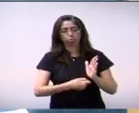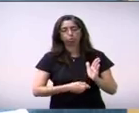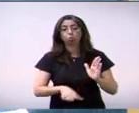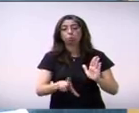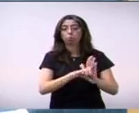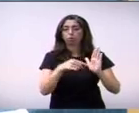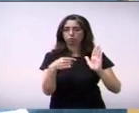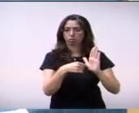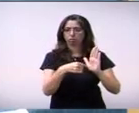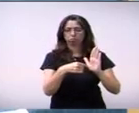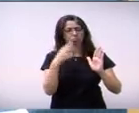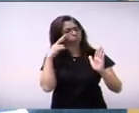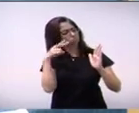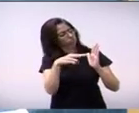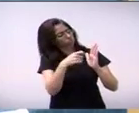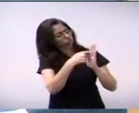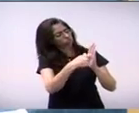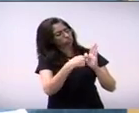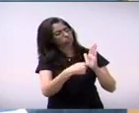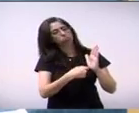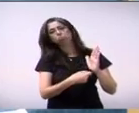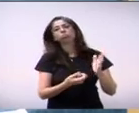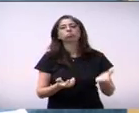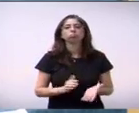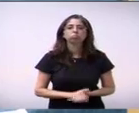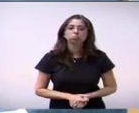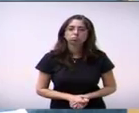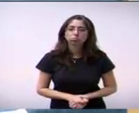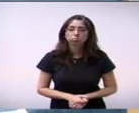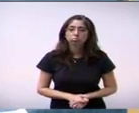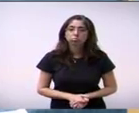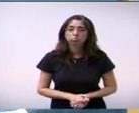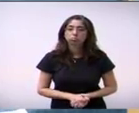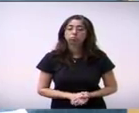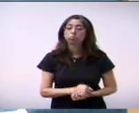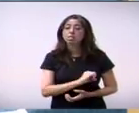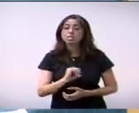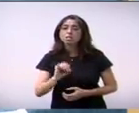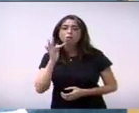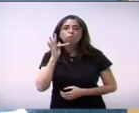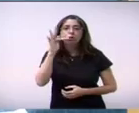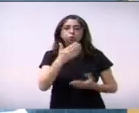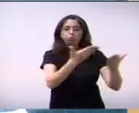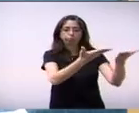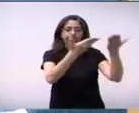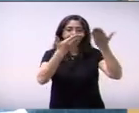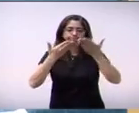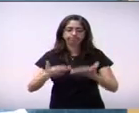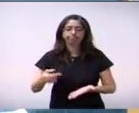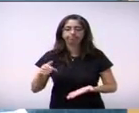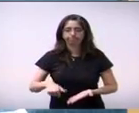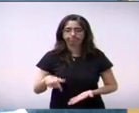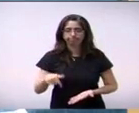nada descrito aqui. E que, com toda certeza, se vier algo nesse sentido, nesta casa, será